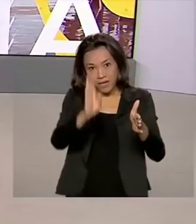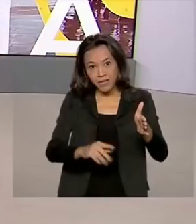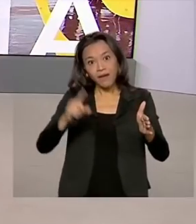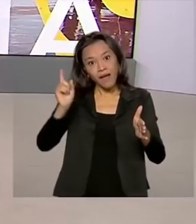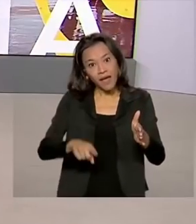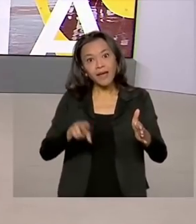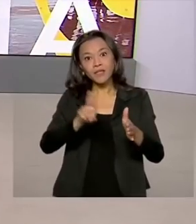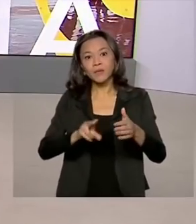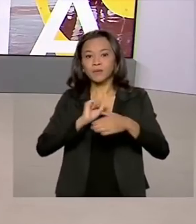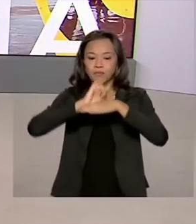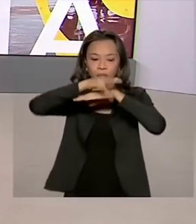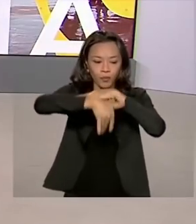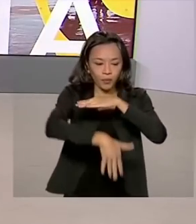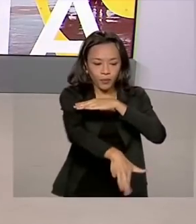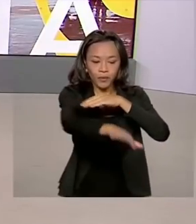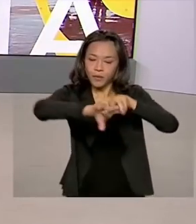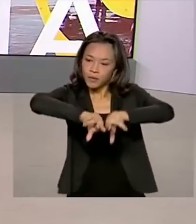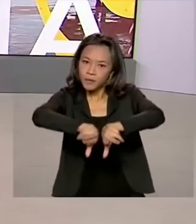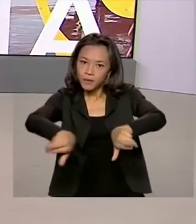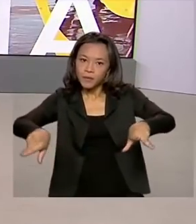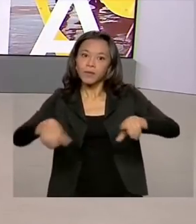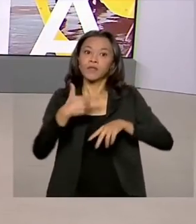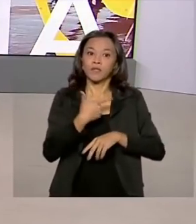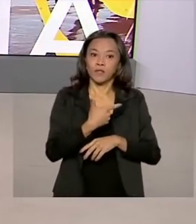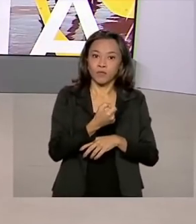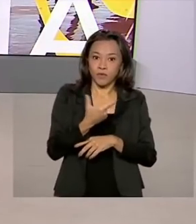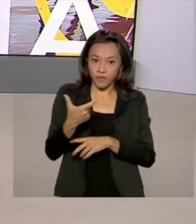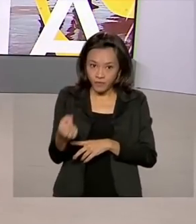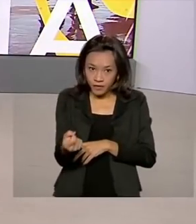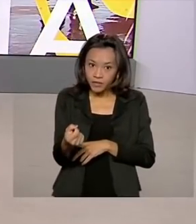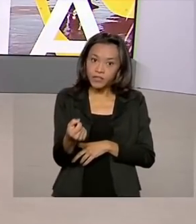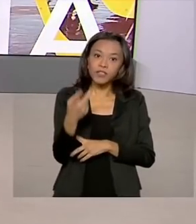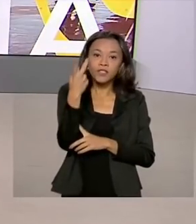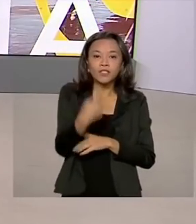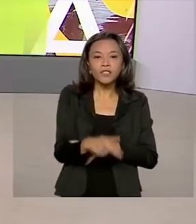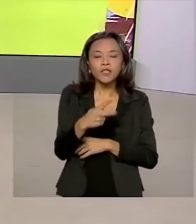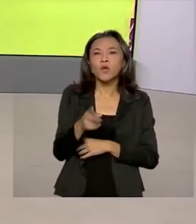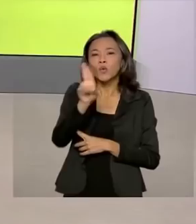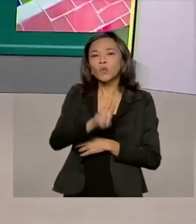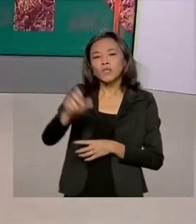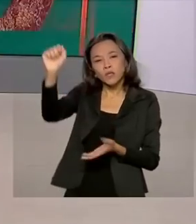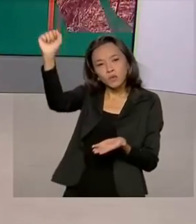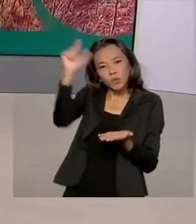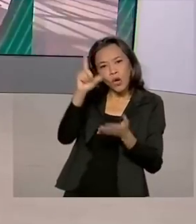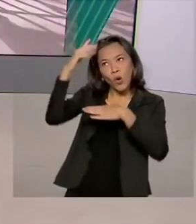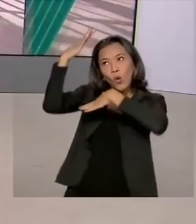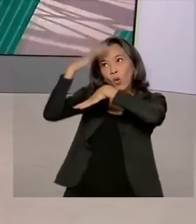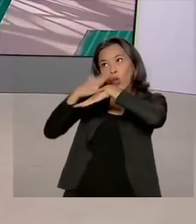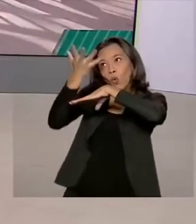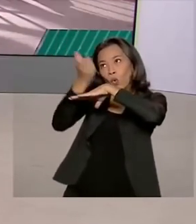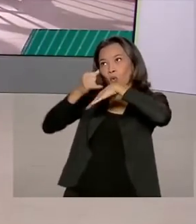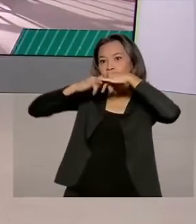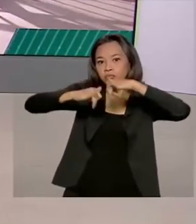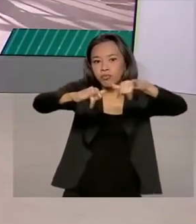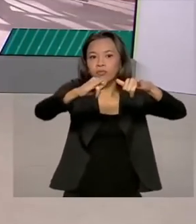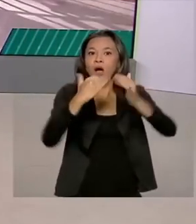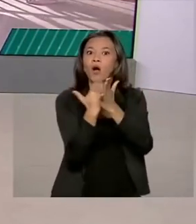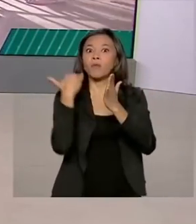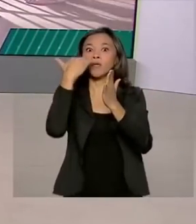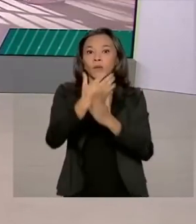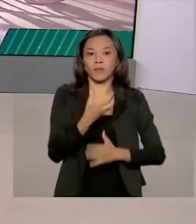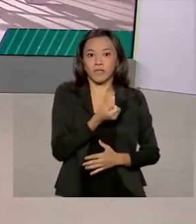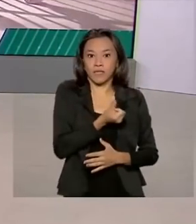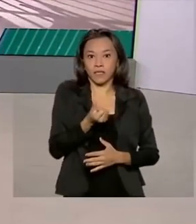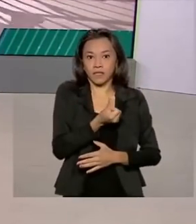renováveis. Só em 2020, a capacidade instalada de energia solar fotovoltaica cresceu 66